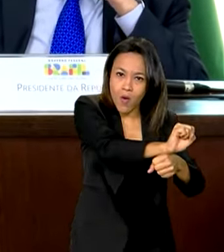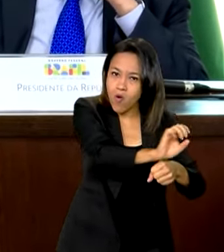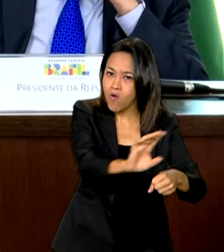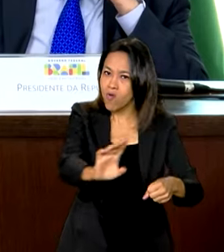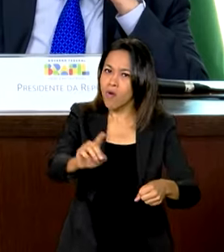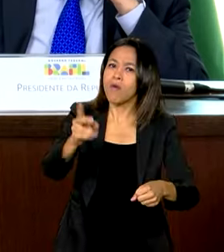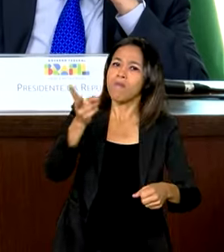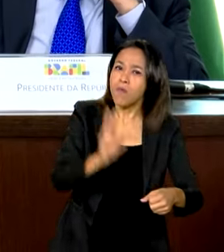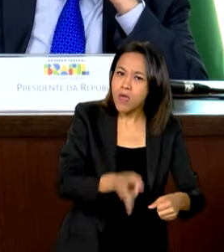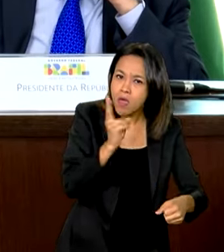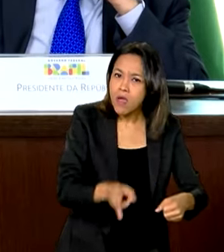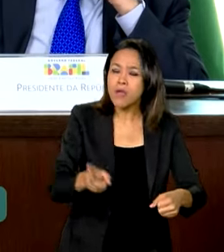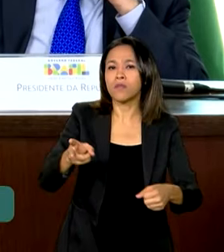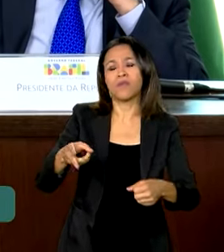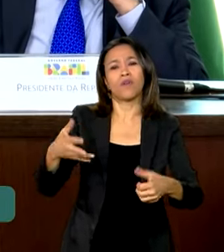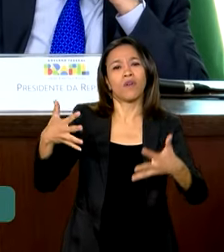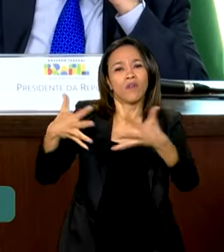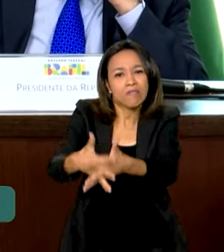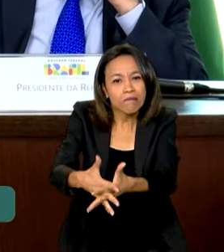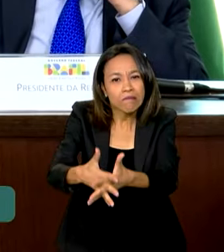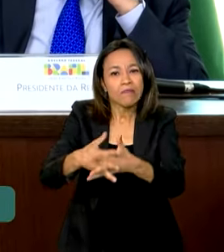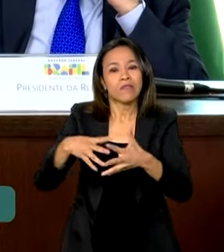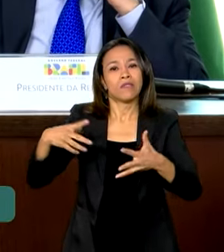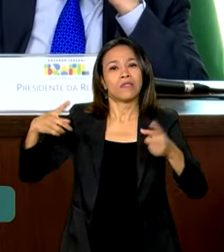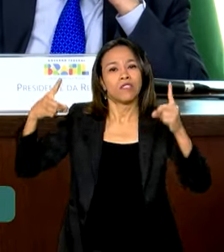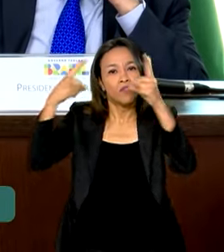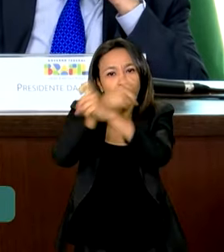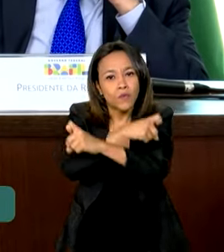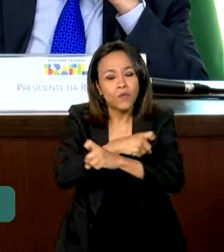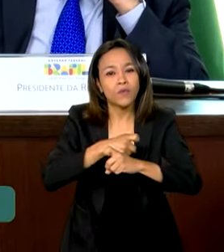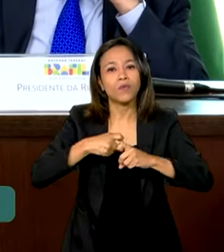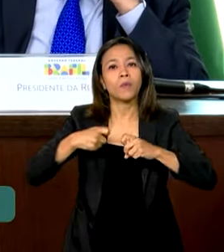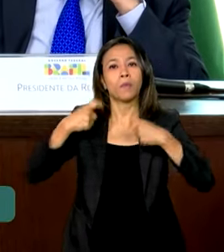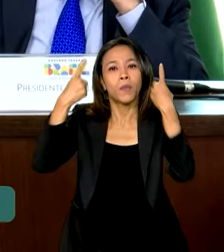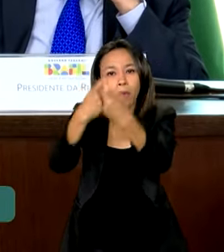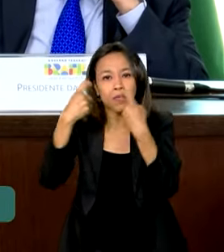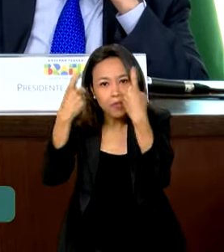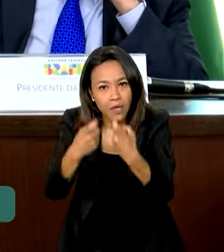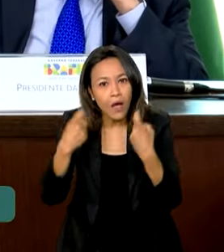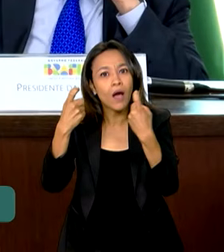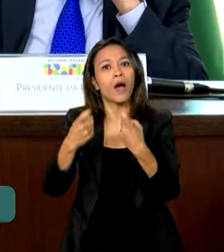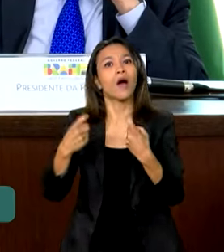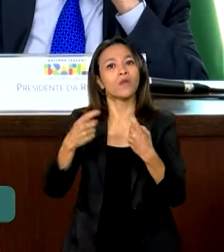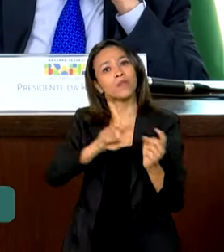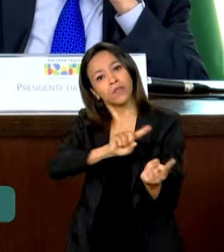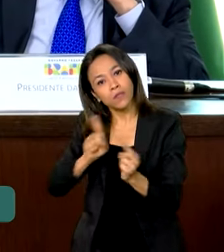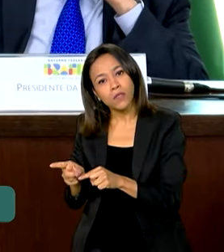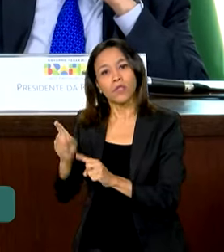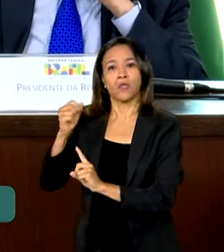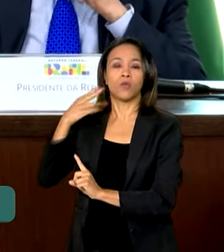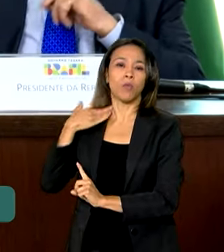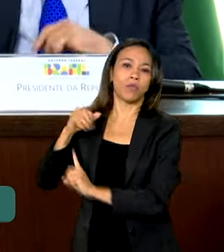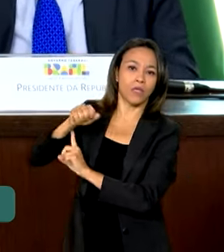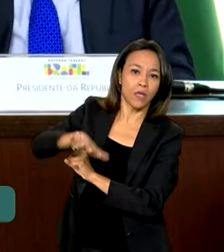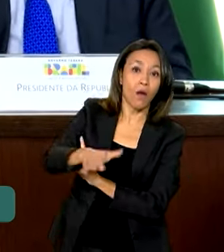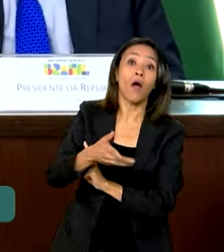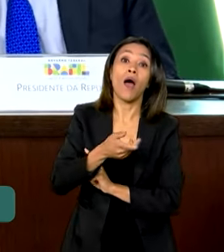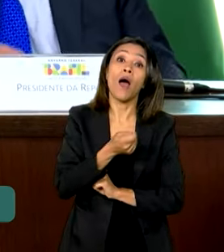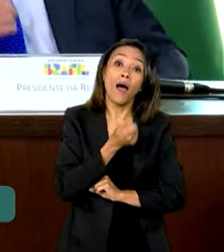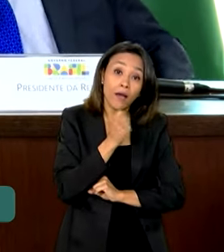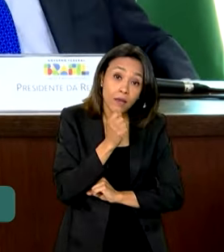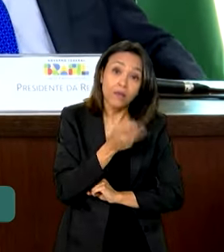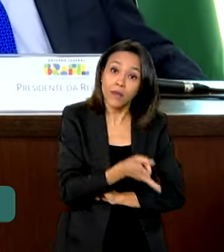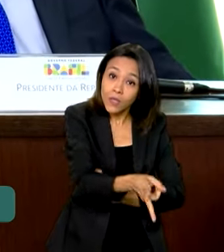trava externa, as preocupações com o FED, a repercussão no nosso Banco Central aqui, a economia continua